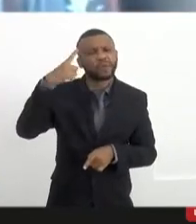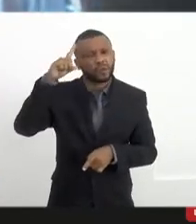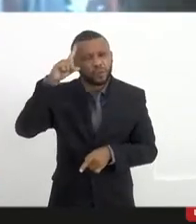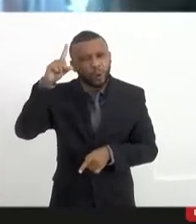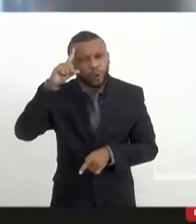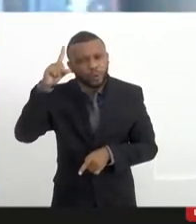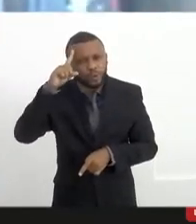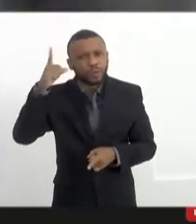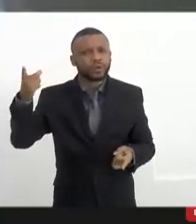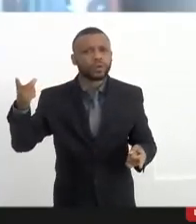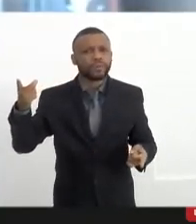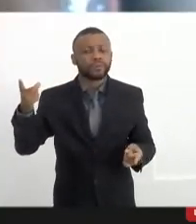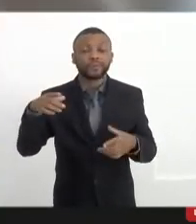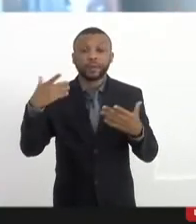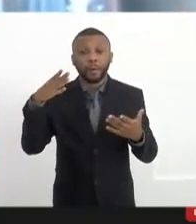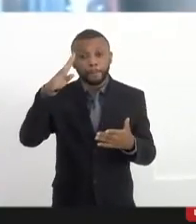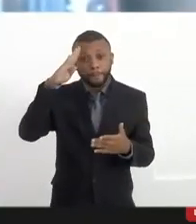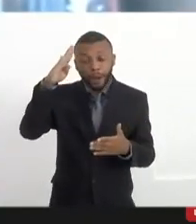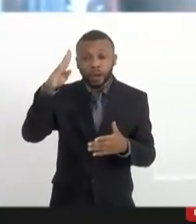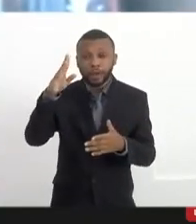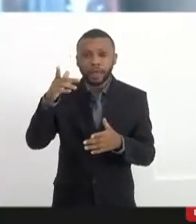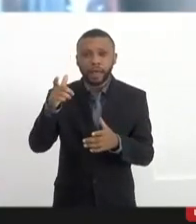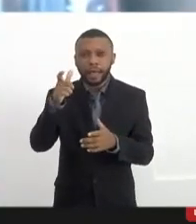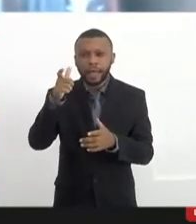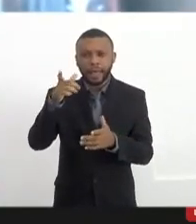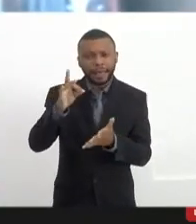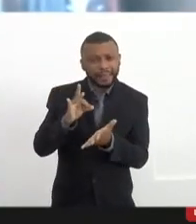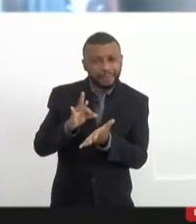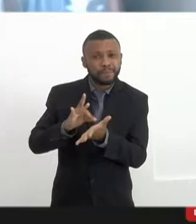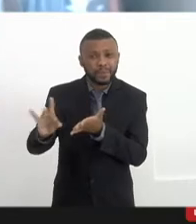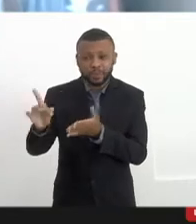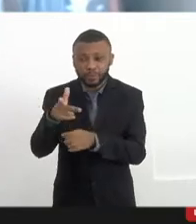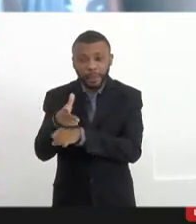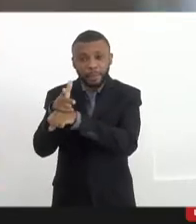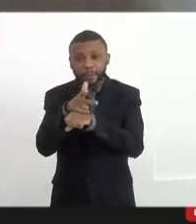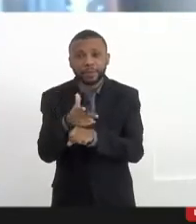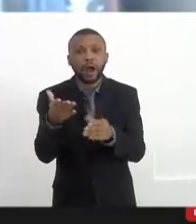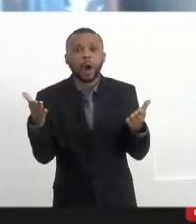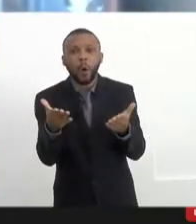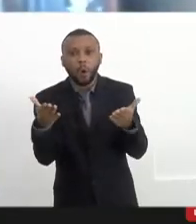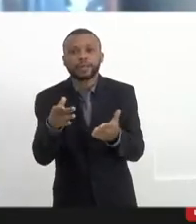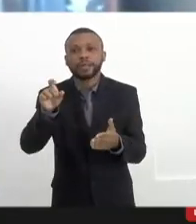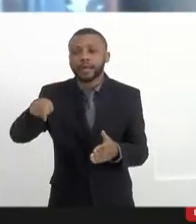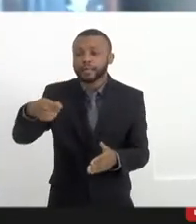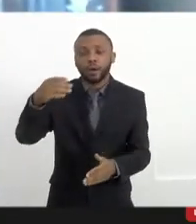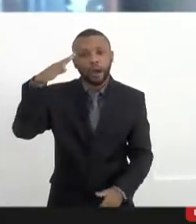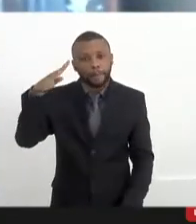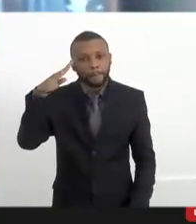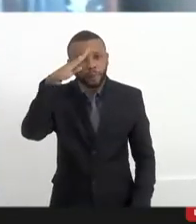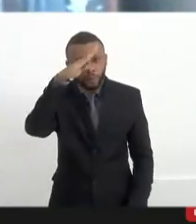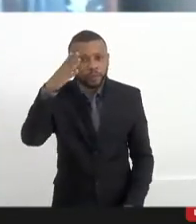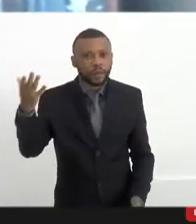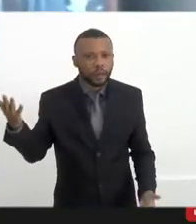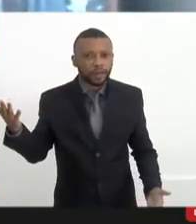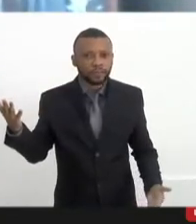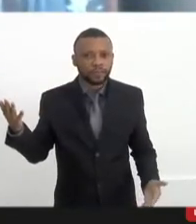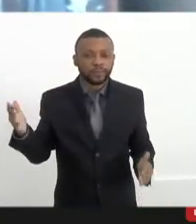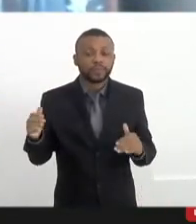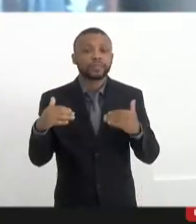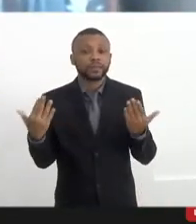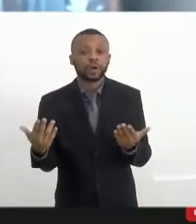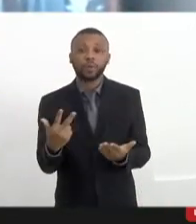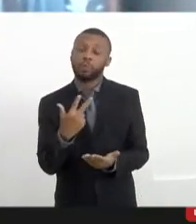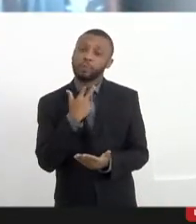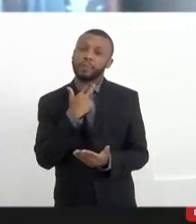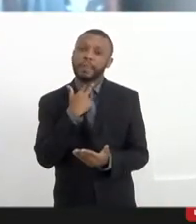Então, o grande inimigo da mídia independente hoje se chama Jair Bolsonaro. Então, a não pode